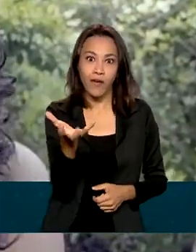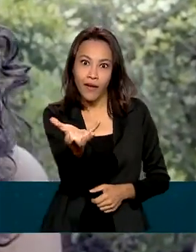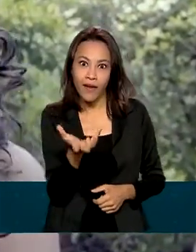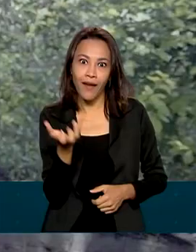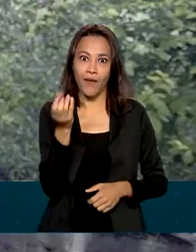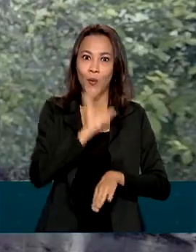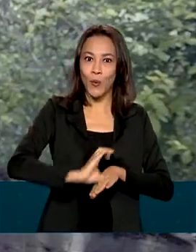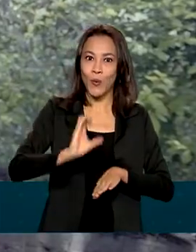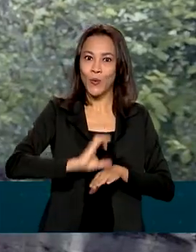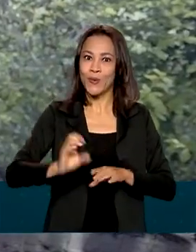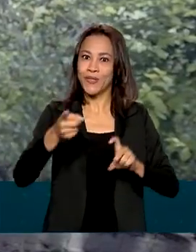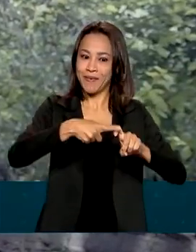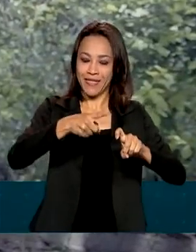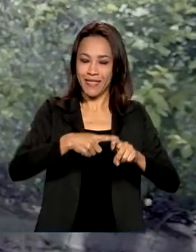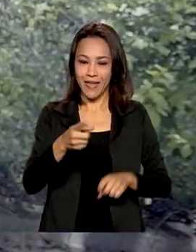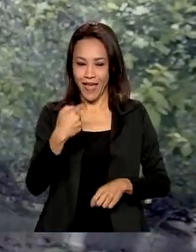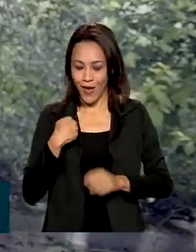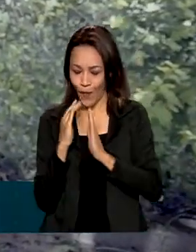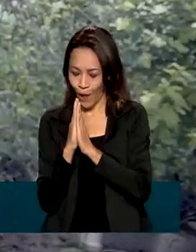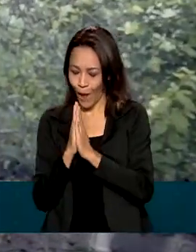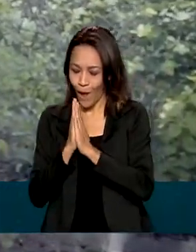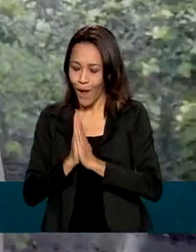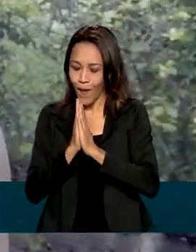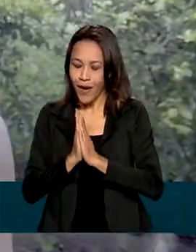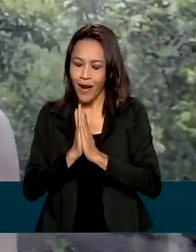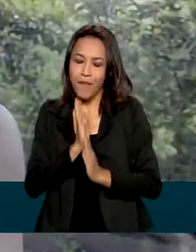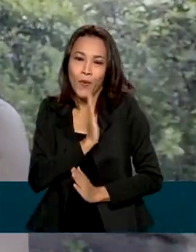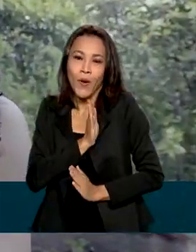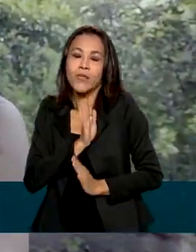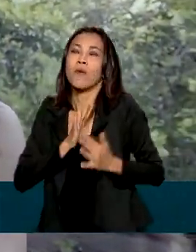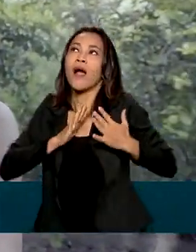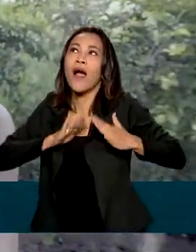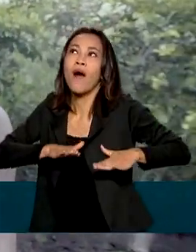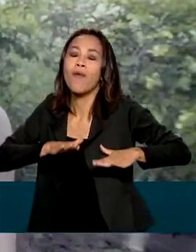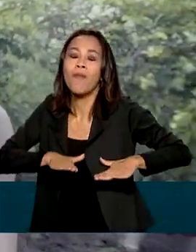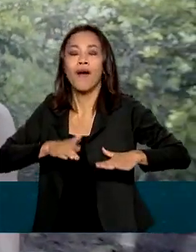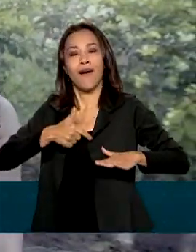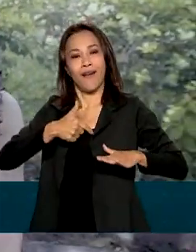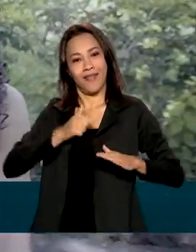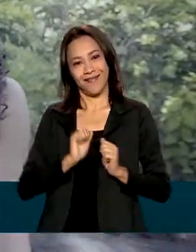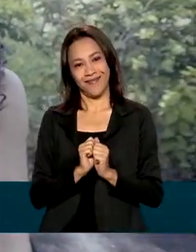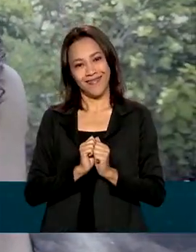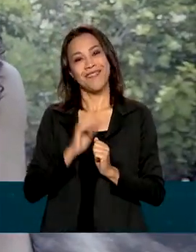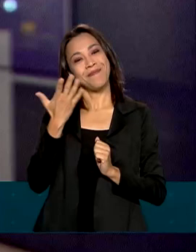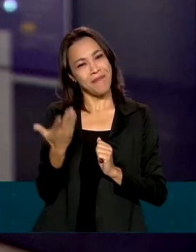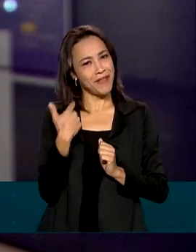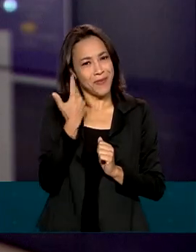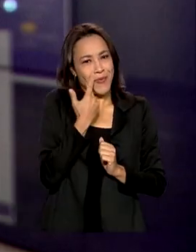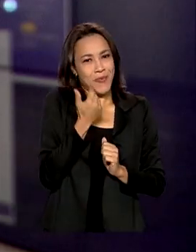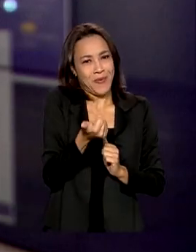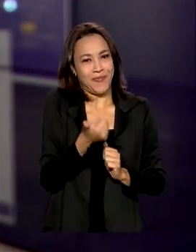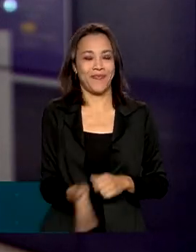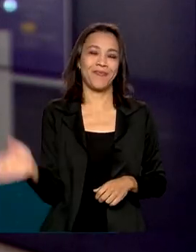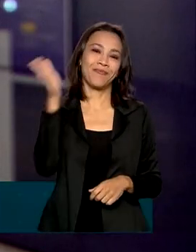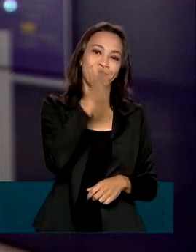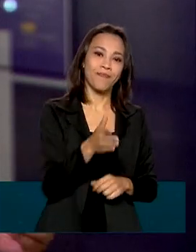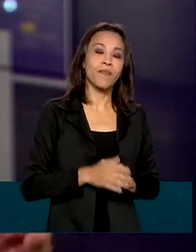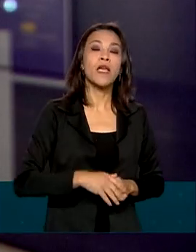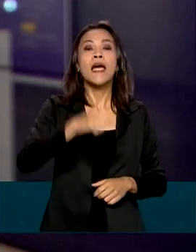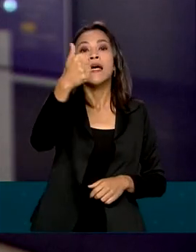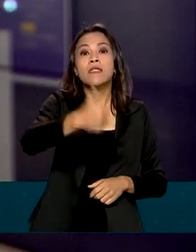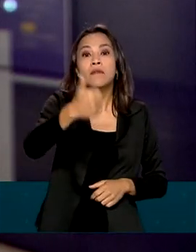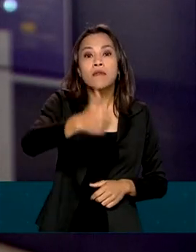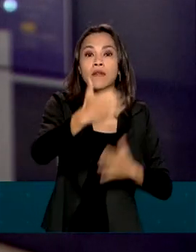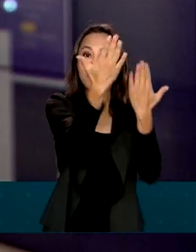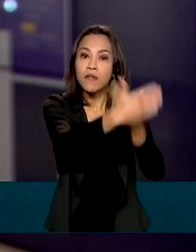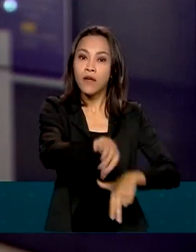em medicina. Fiz uma oração para acalmar o coração mais um pouco, mas nada fora do normal não. Nesta primeira parte do Enem